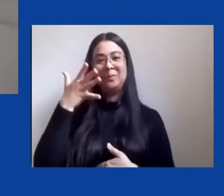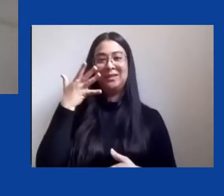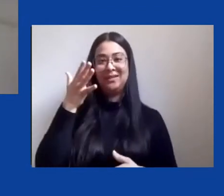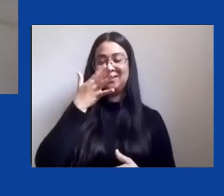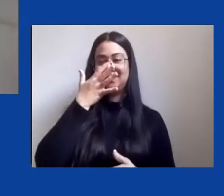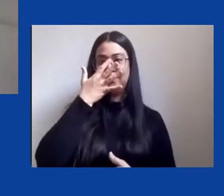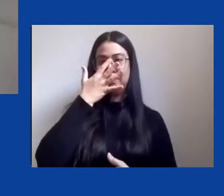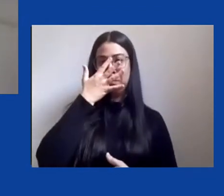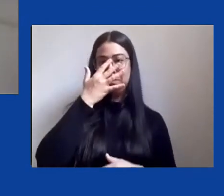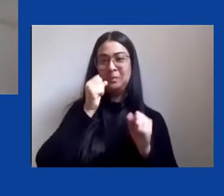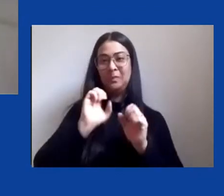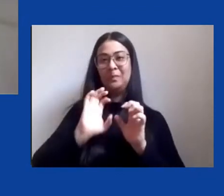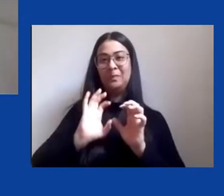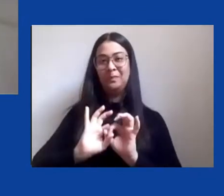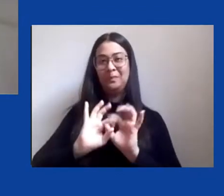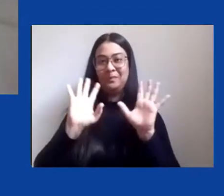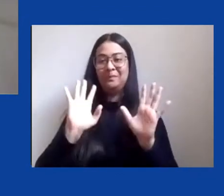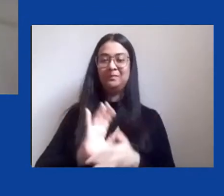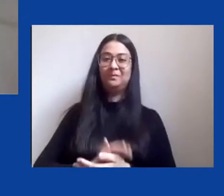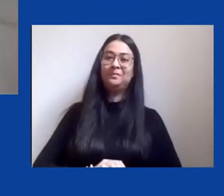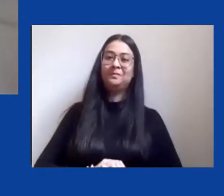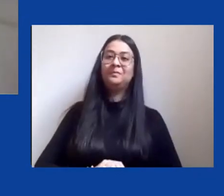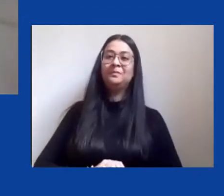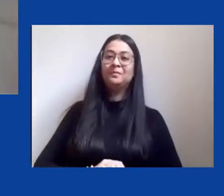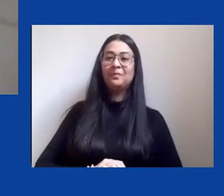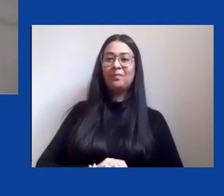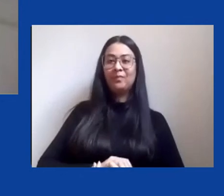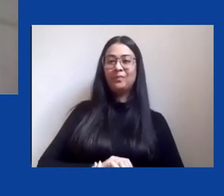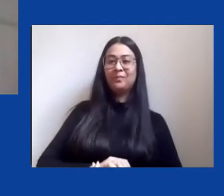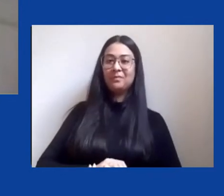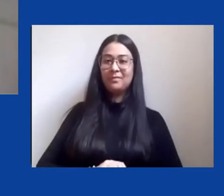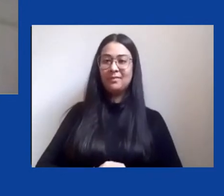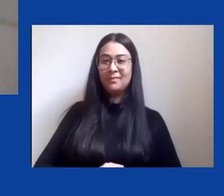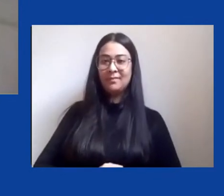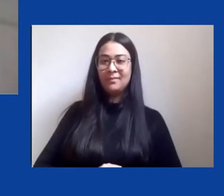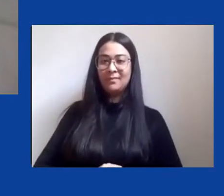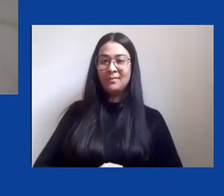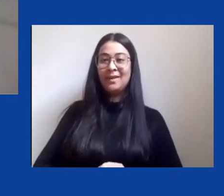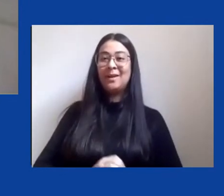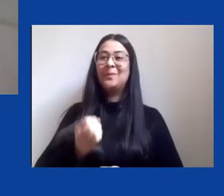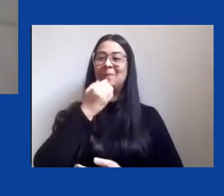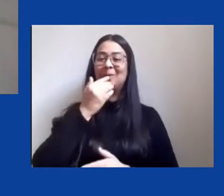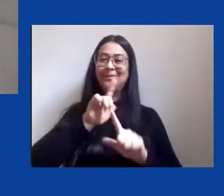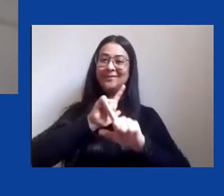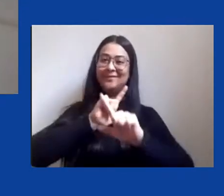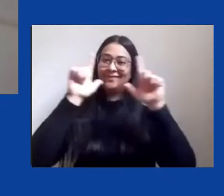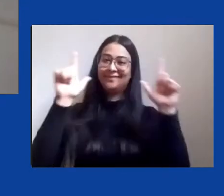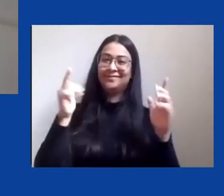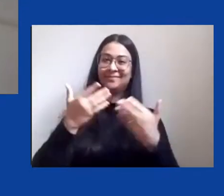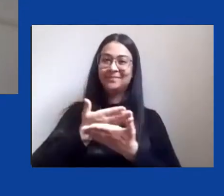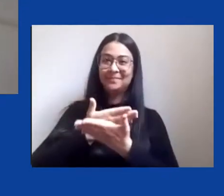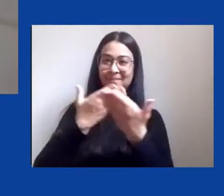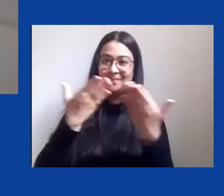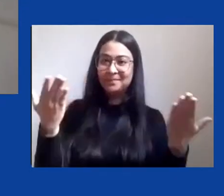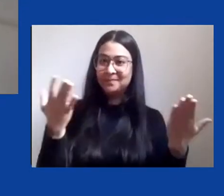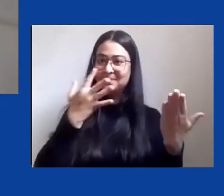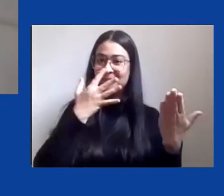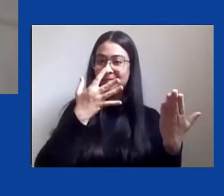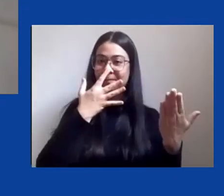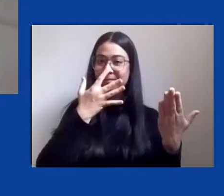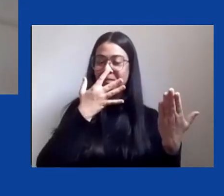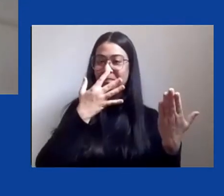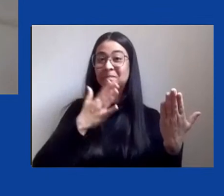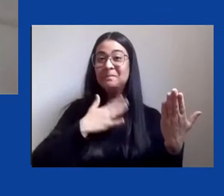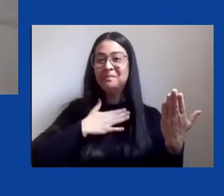Bom dia a todos e todas. É realmente uma alegria